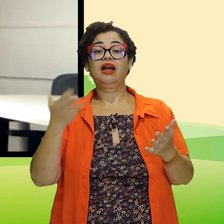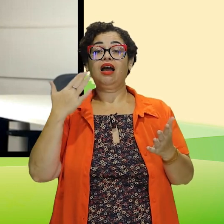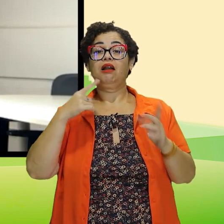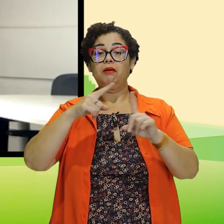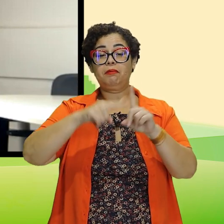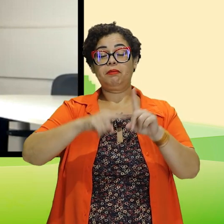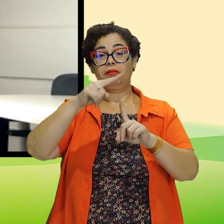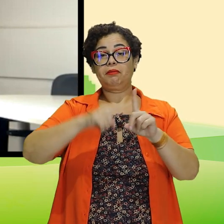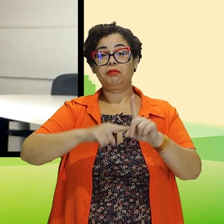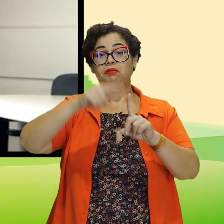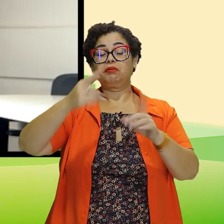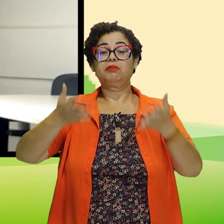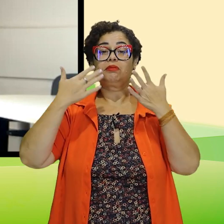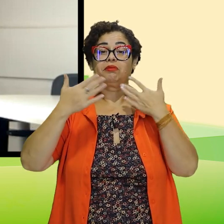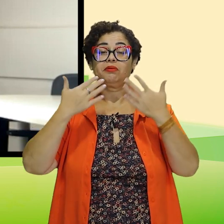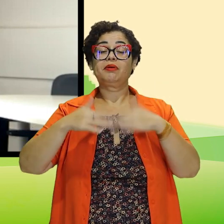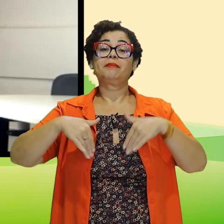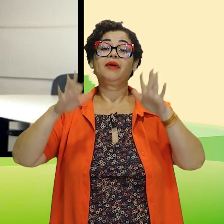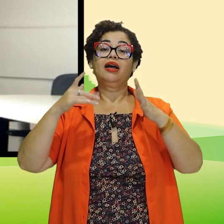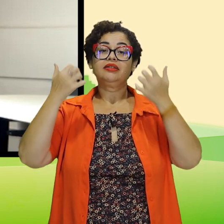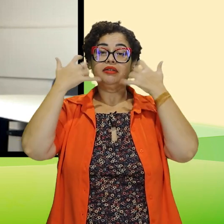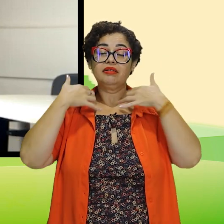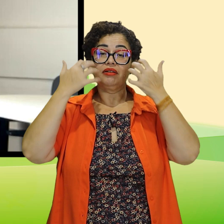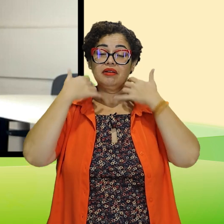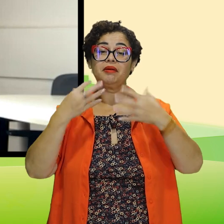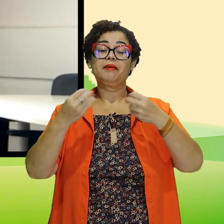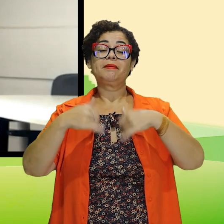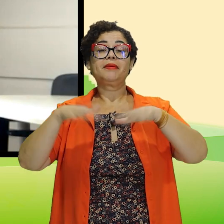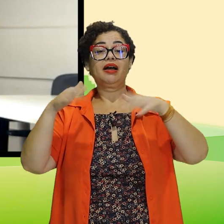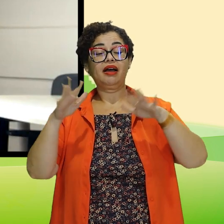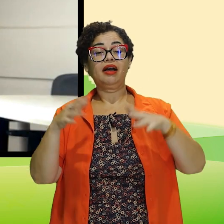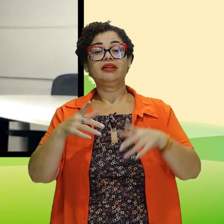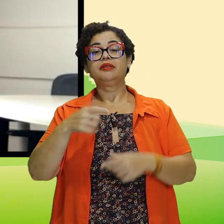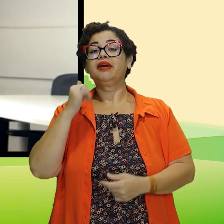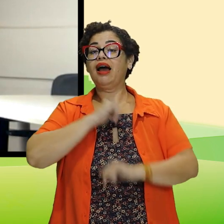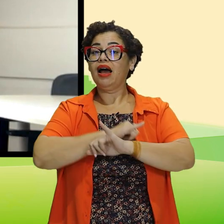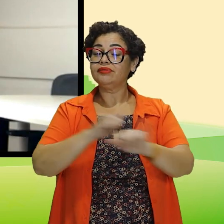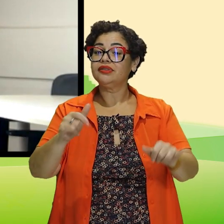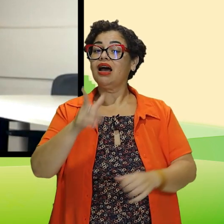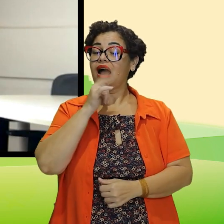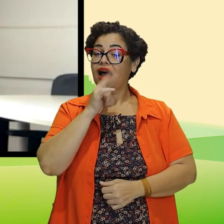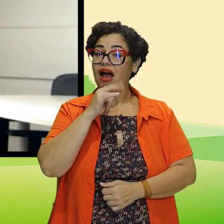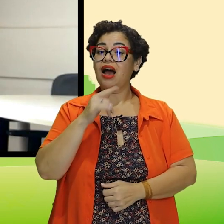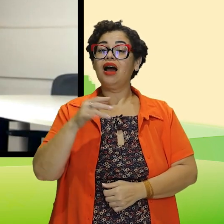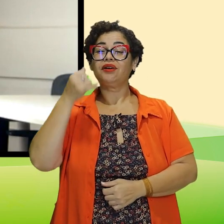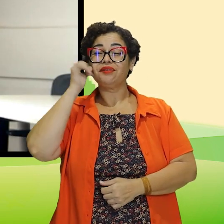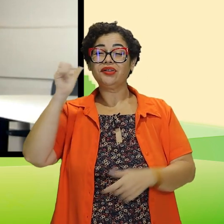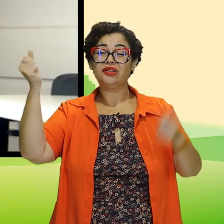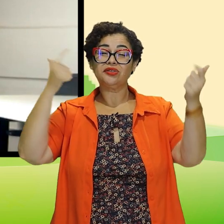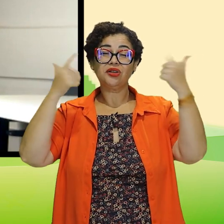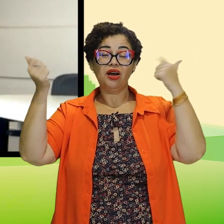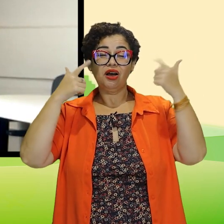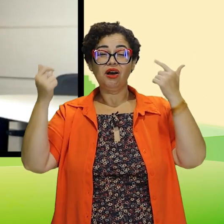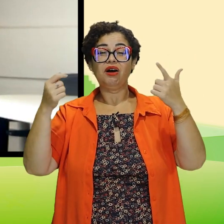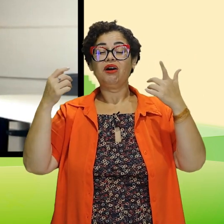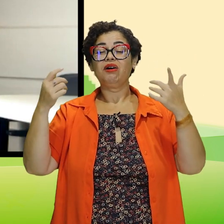Aumento da temperatura, meu corpo perde mais água, então eu preciso alertar as pessoas para que elas se hidratem mais, para que não se exponham tanto